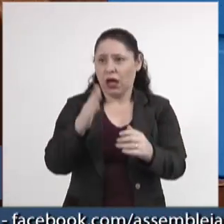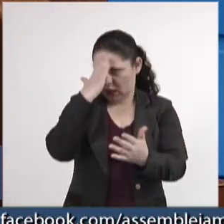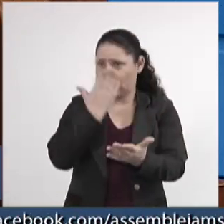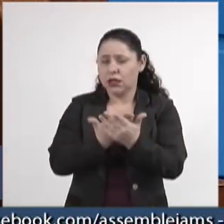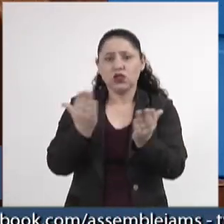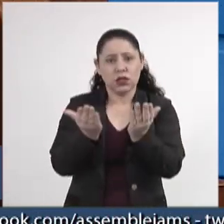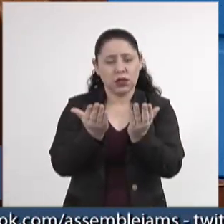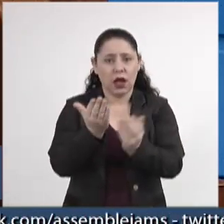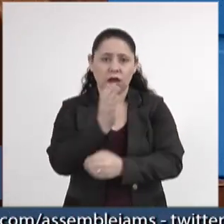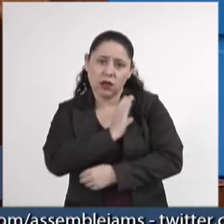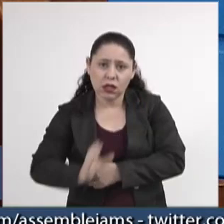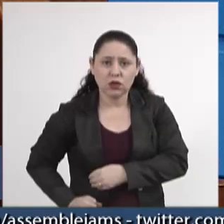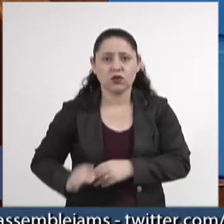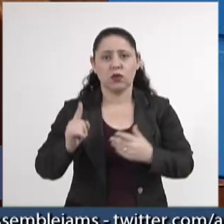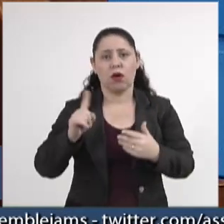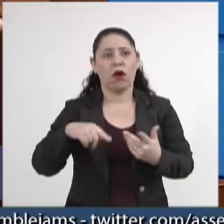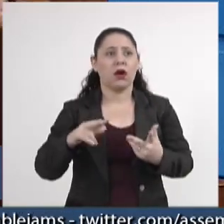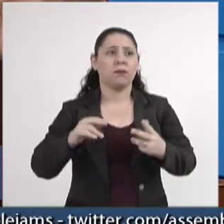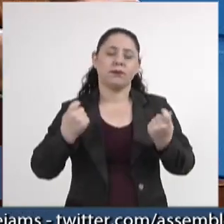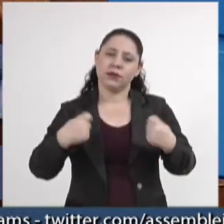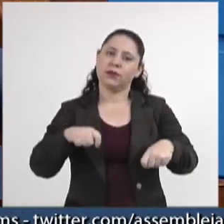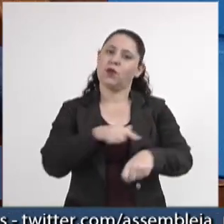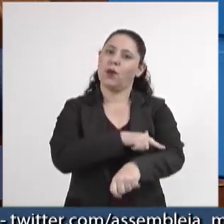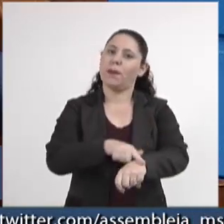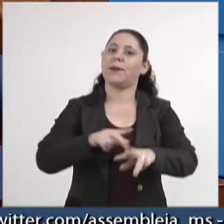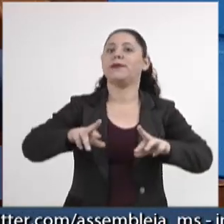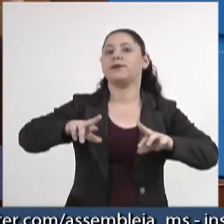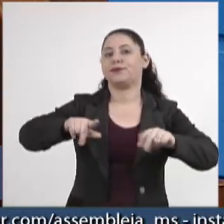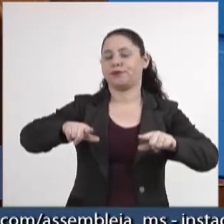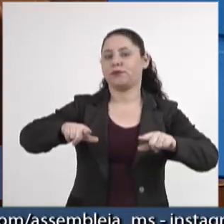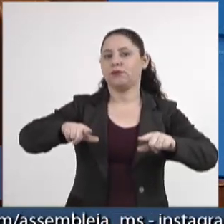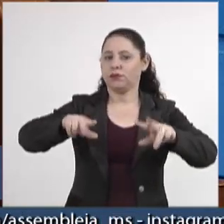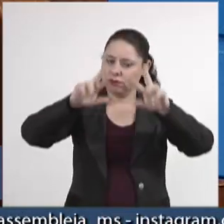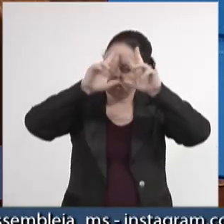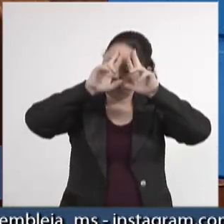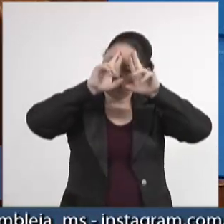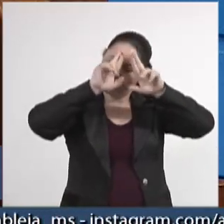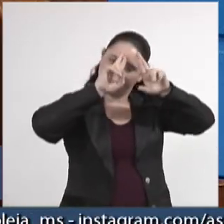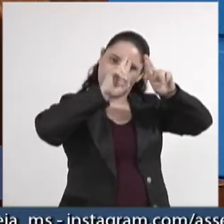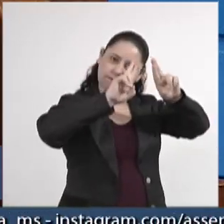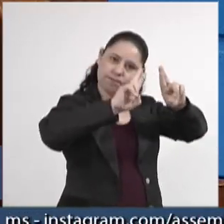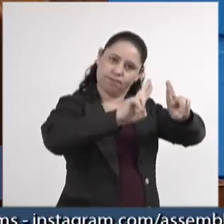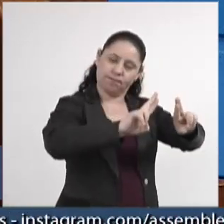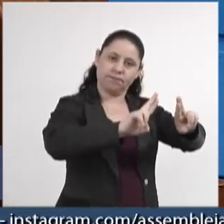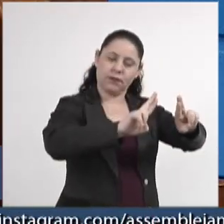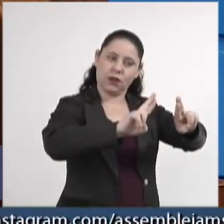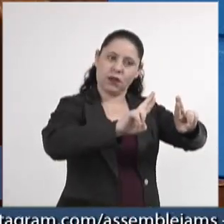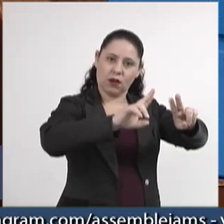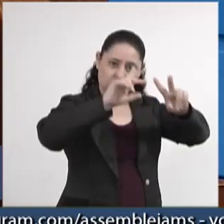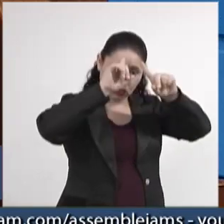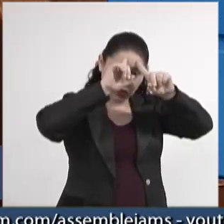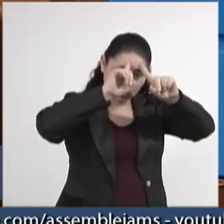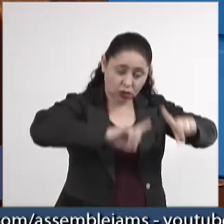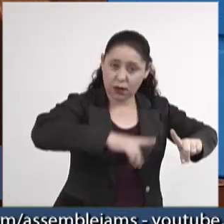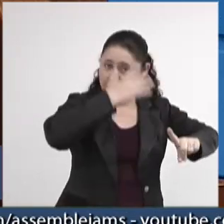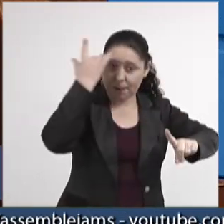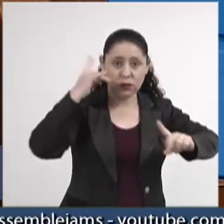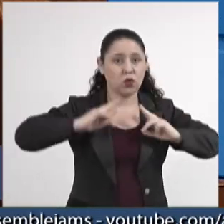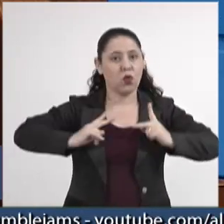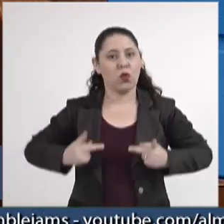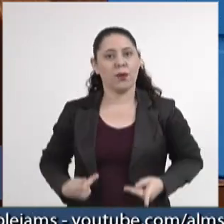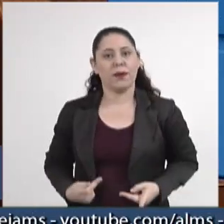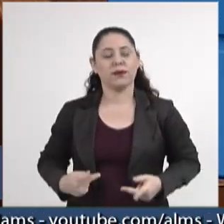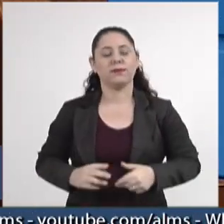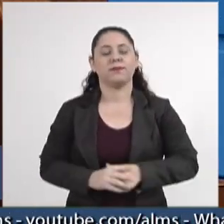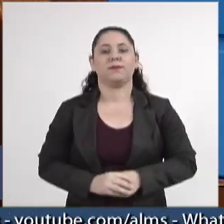pastor, como cristão, deveria ter um outro comportamento, de respeito à dignidade da pessoa humana.